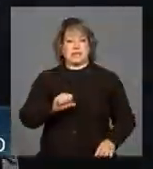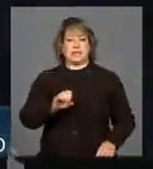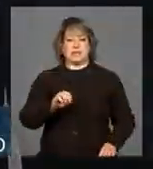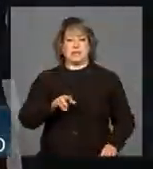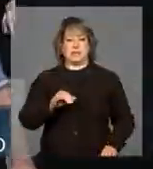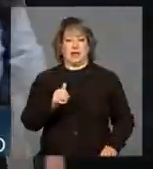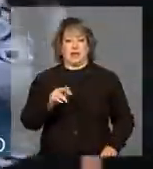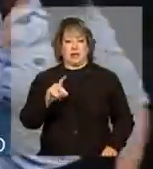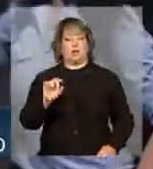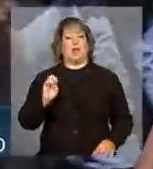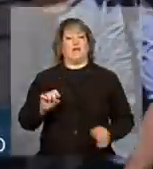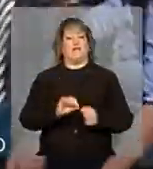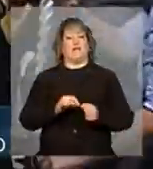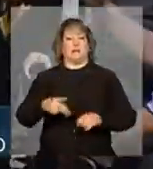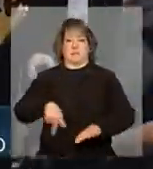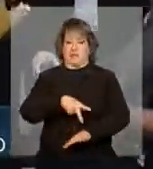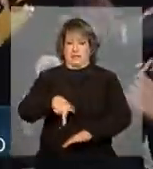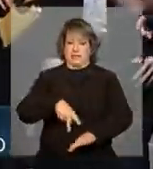elaborado no país.